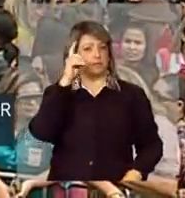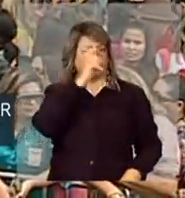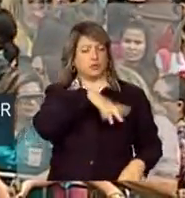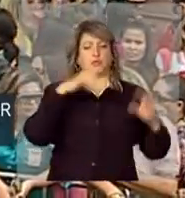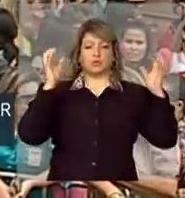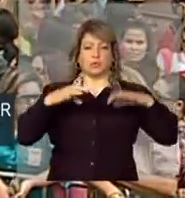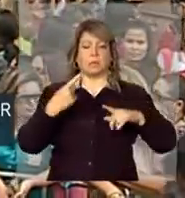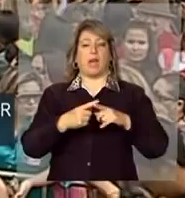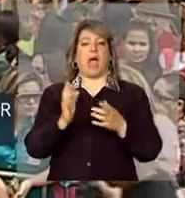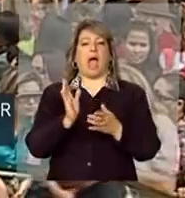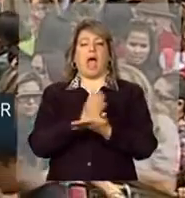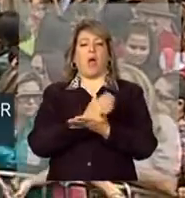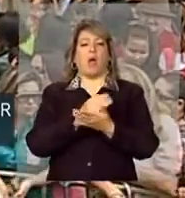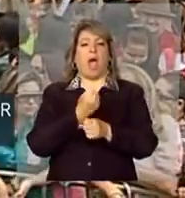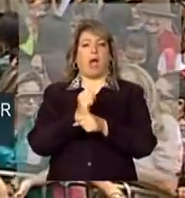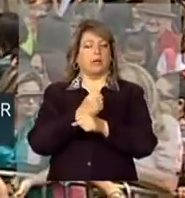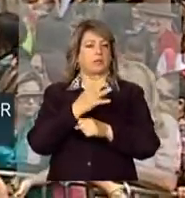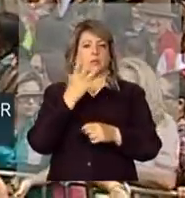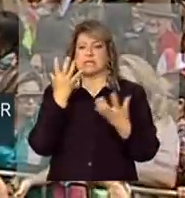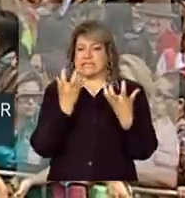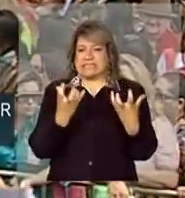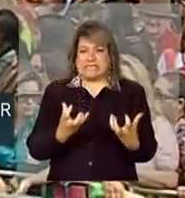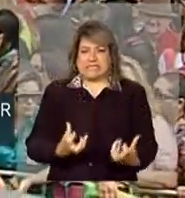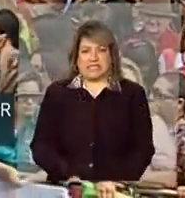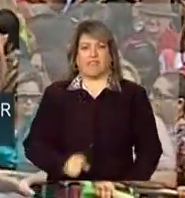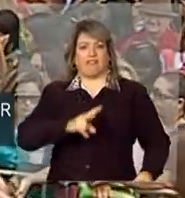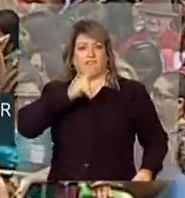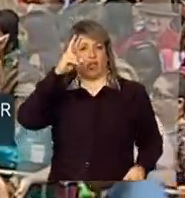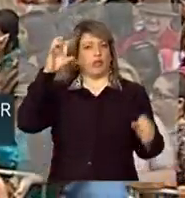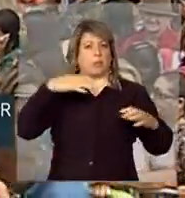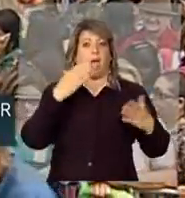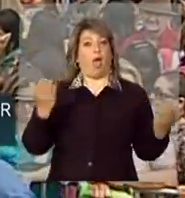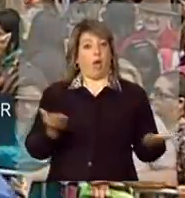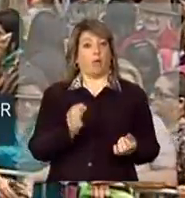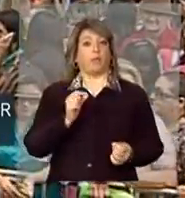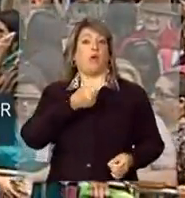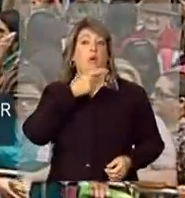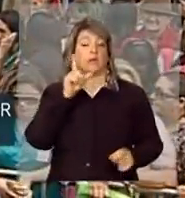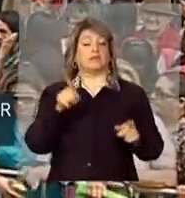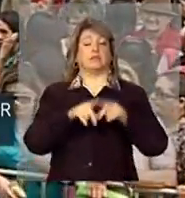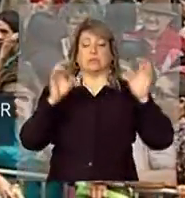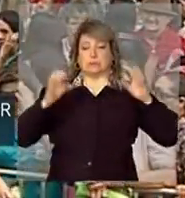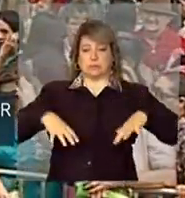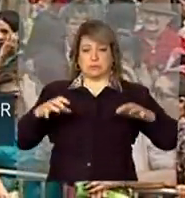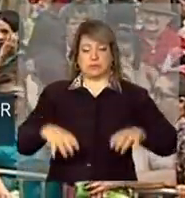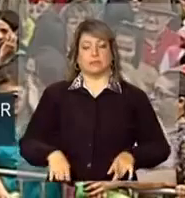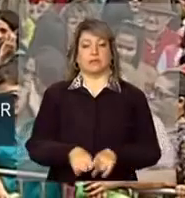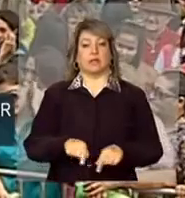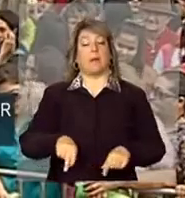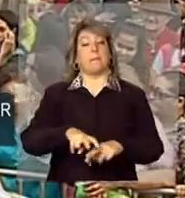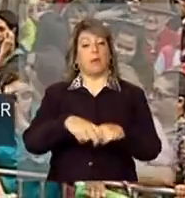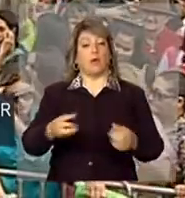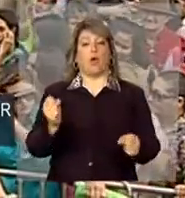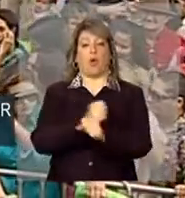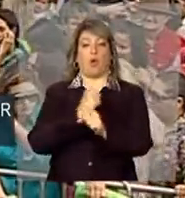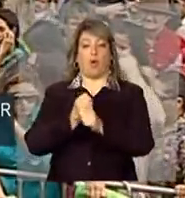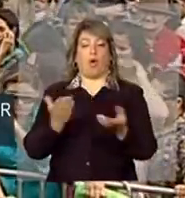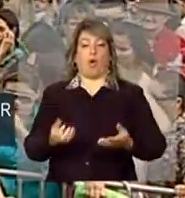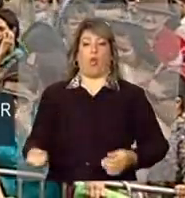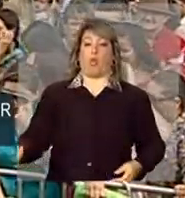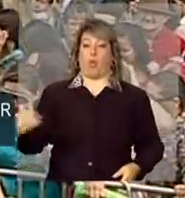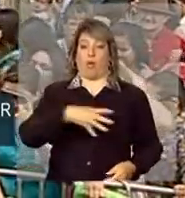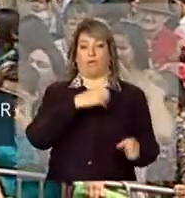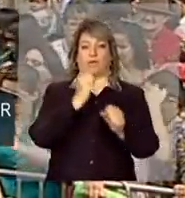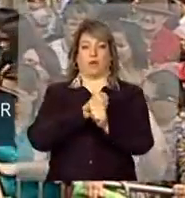dizem alguns deles. Então, o efeito da seca realmente castiga bastante aqui os moradores da região e por isso que vão ser construídas novas obras